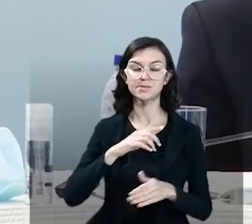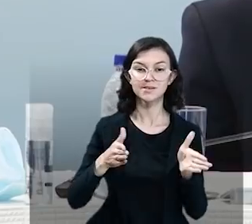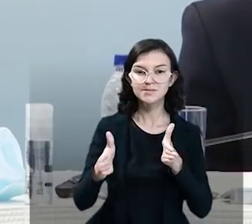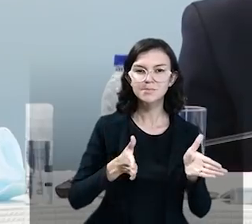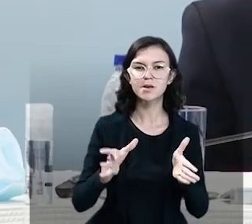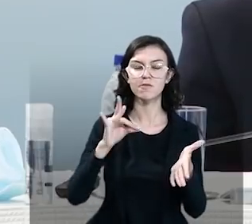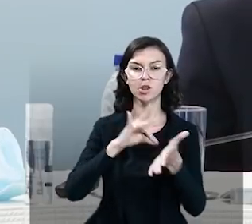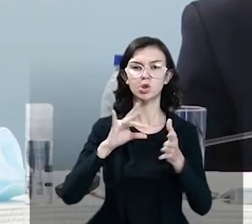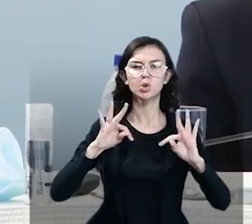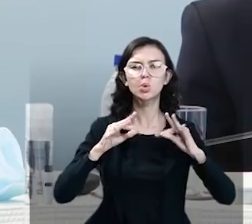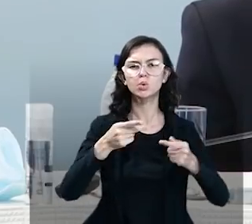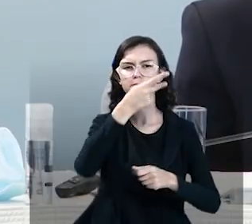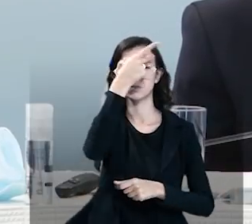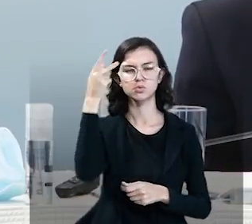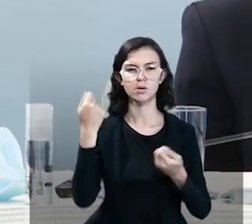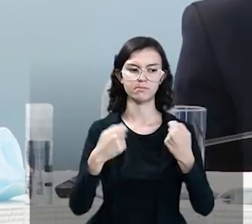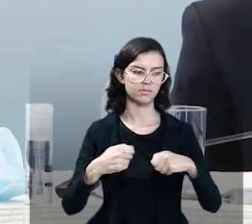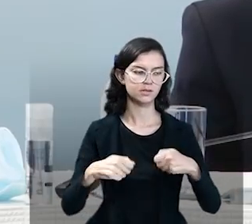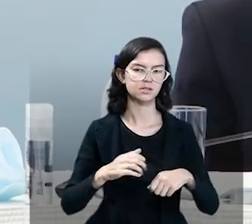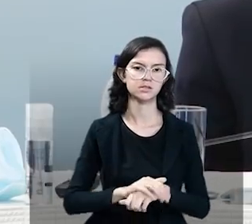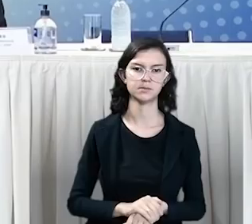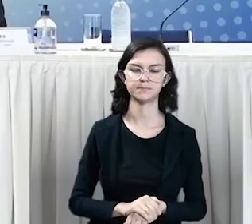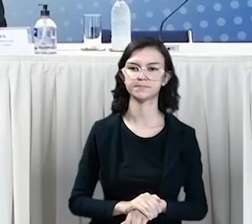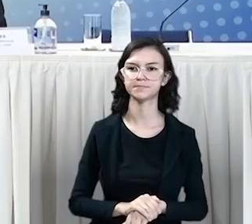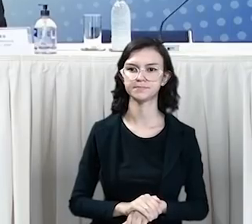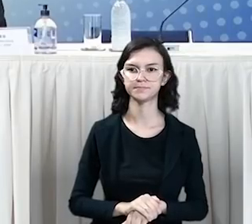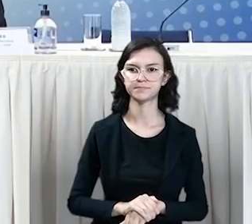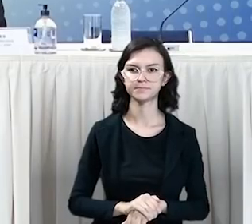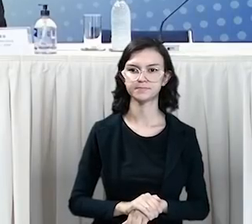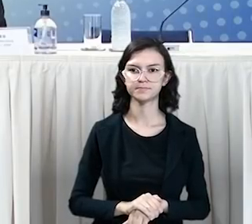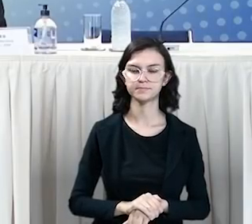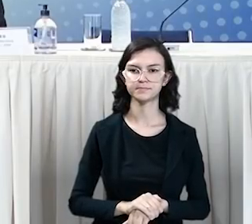para todos aqueles que necessitem, que assim necessitem.